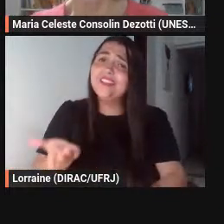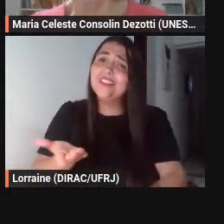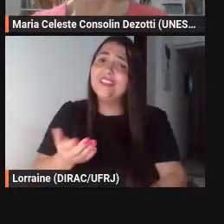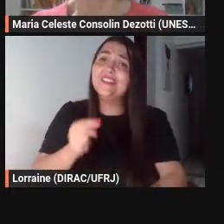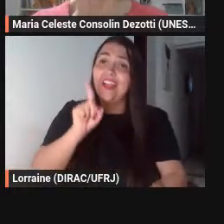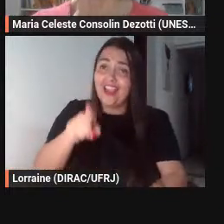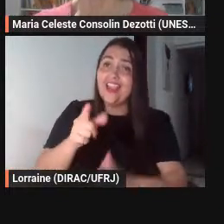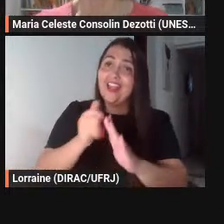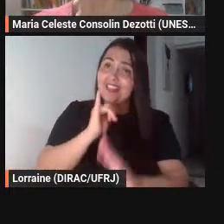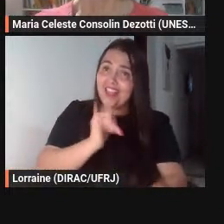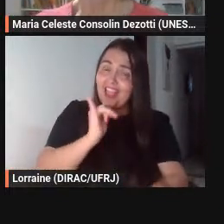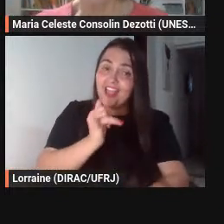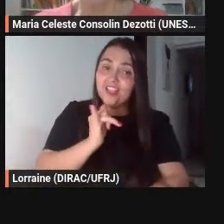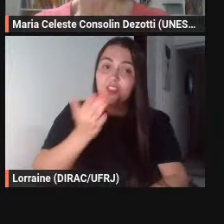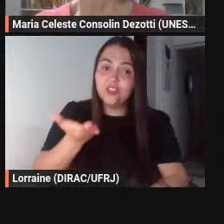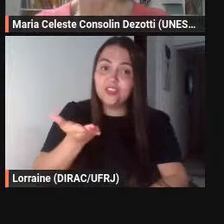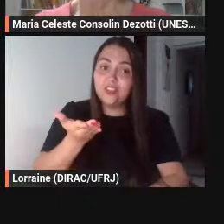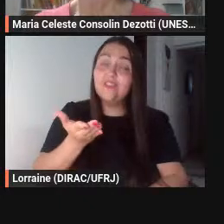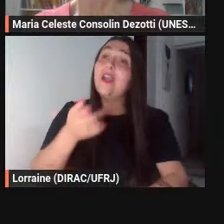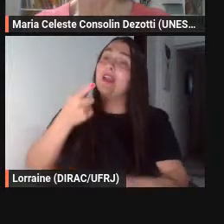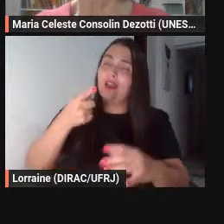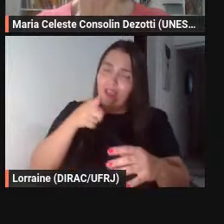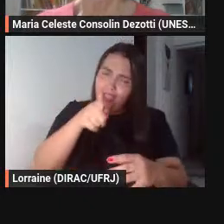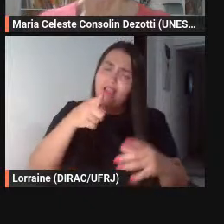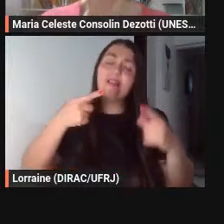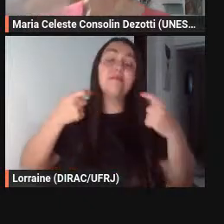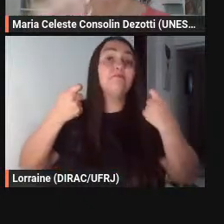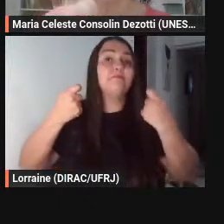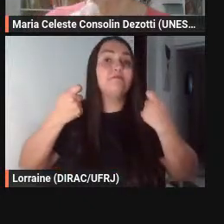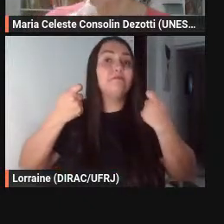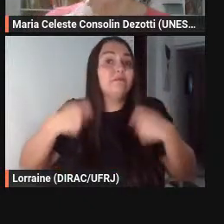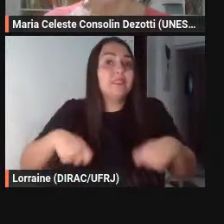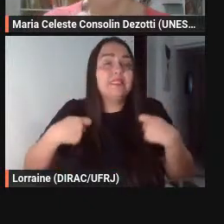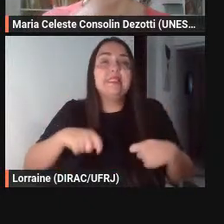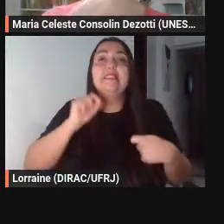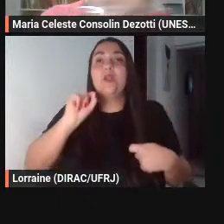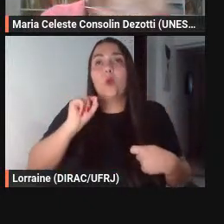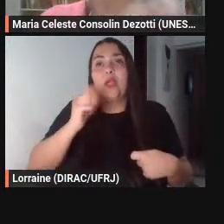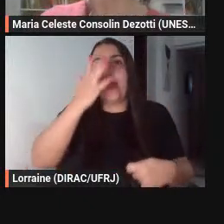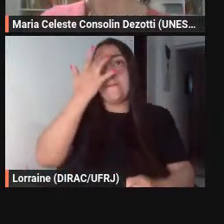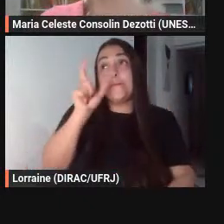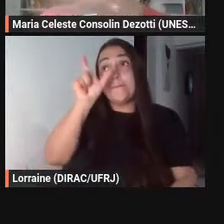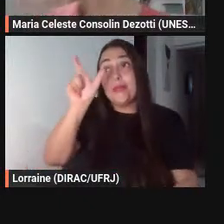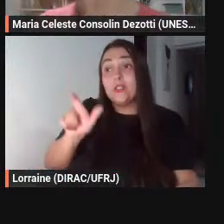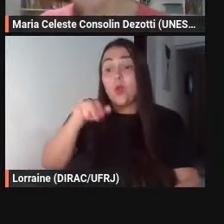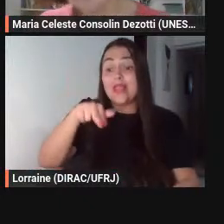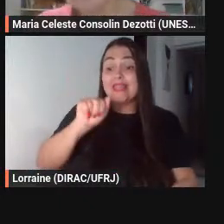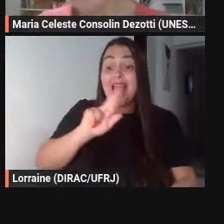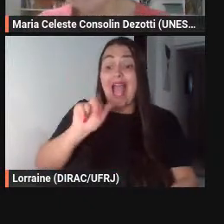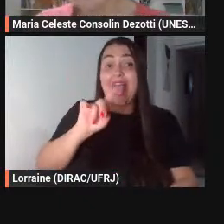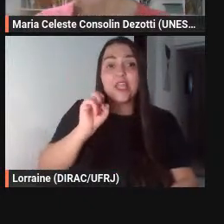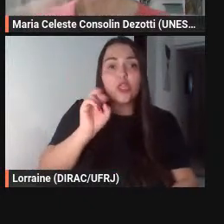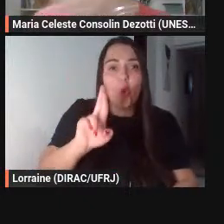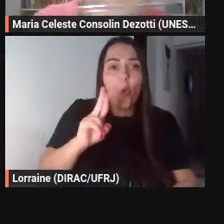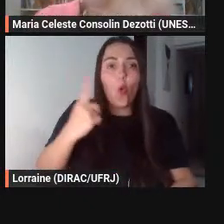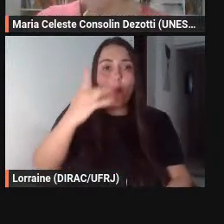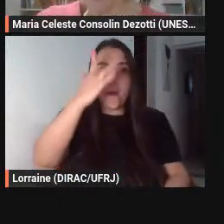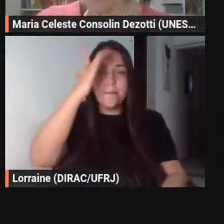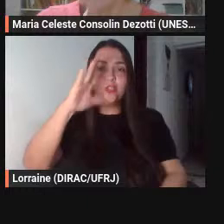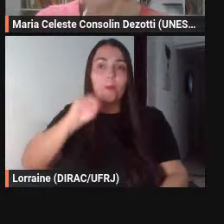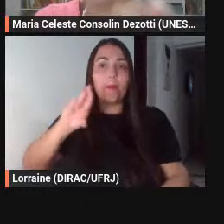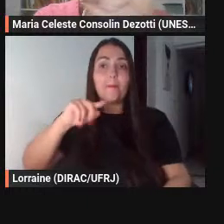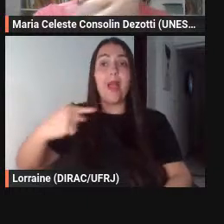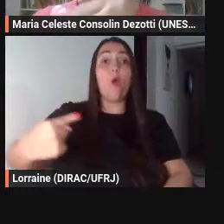narrativa ela necessariamente pressupõe um narrador um falante que narra o